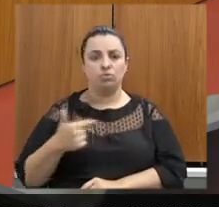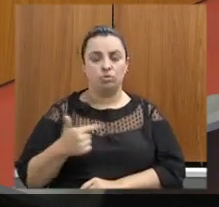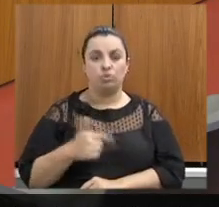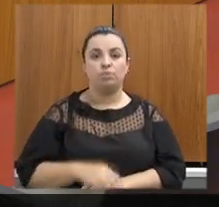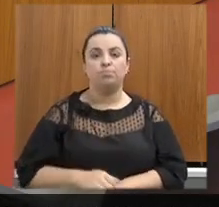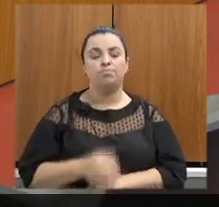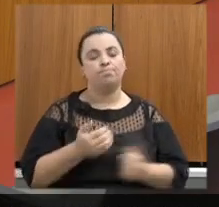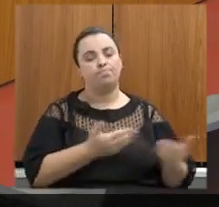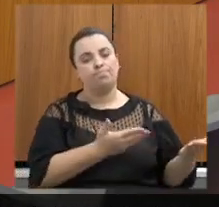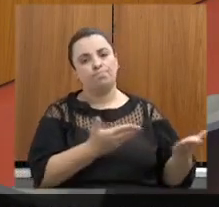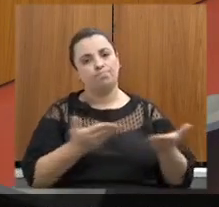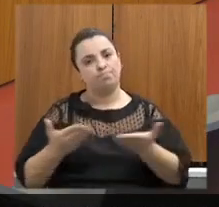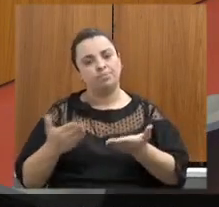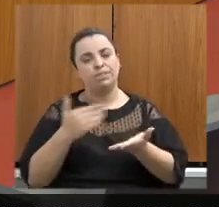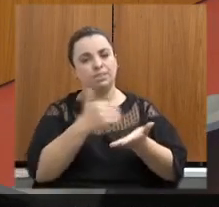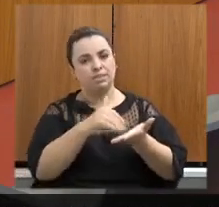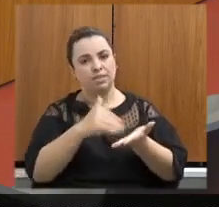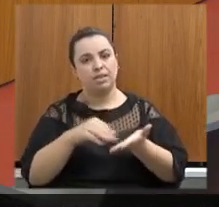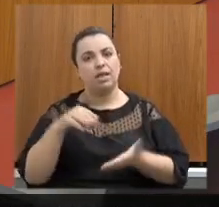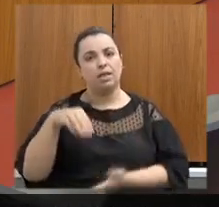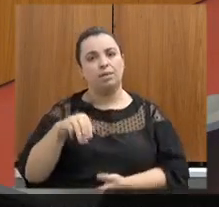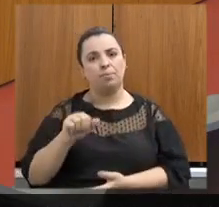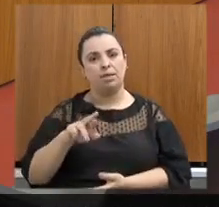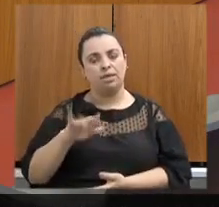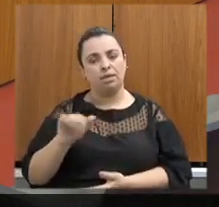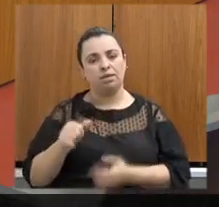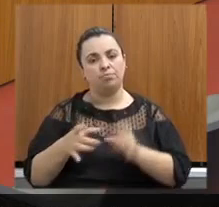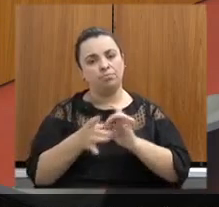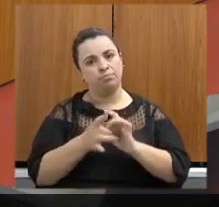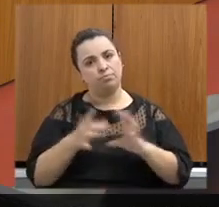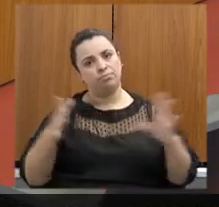a secretária Marília Carvalho de Melo.